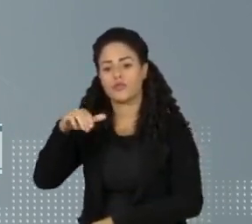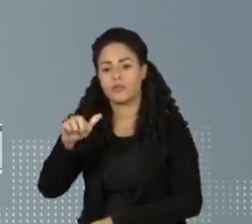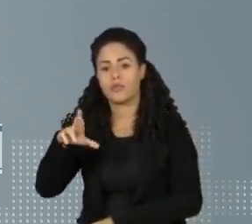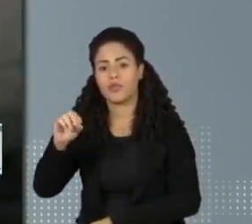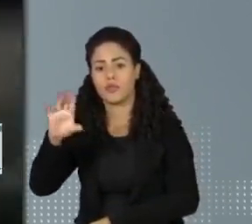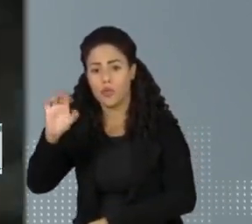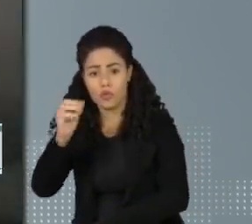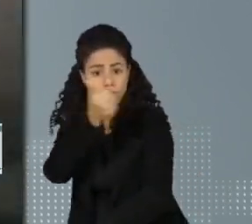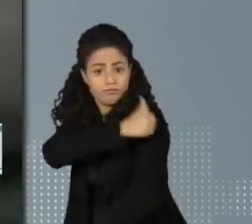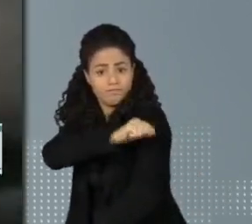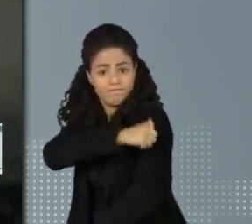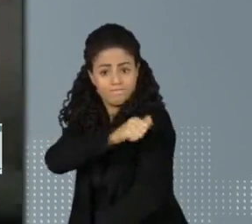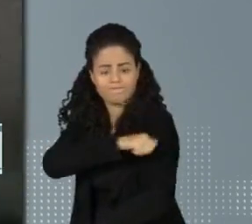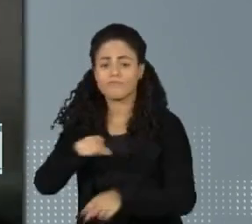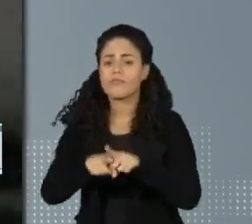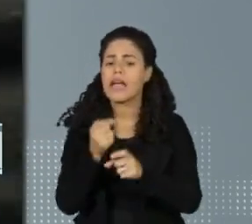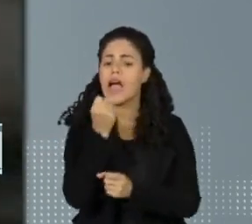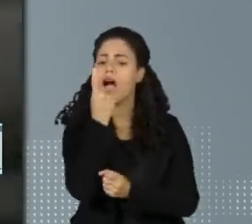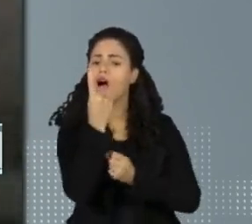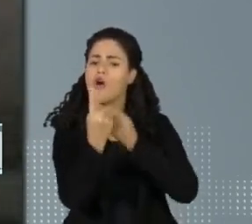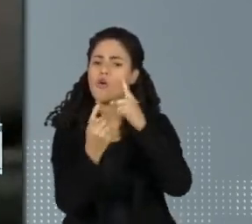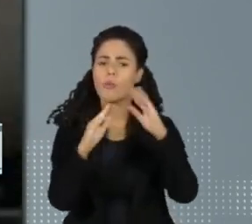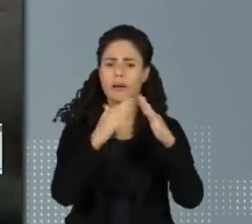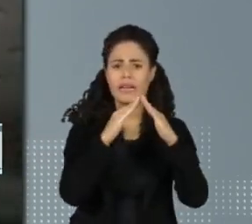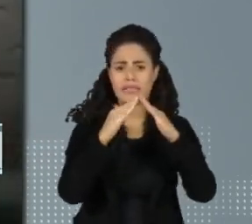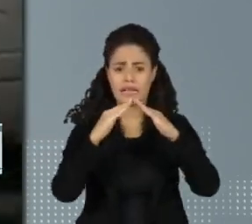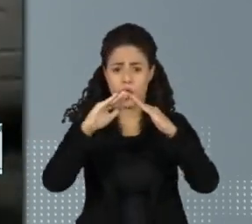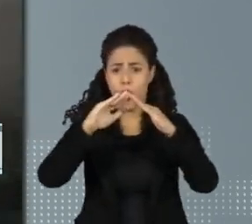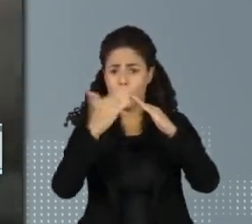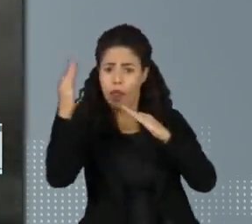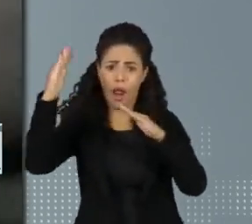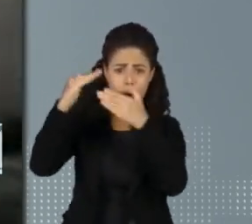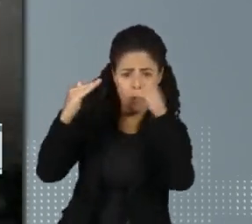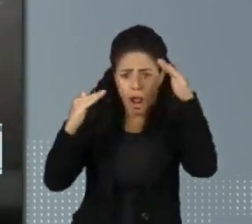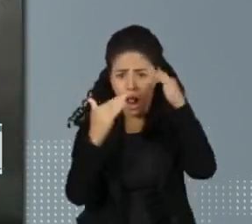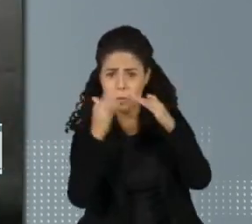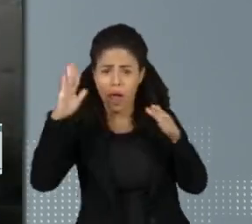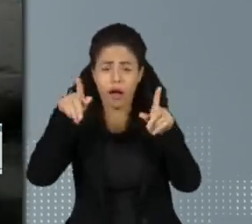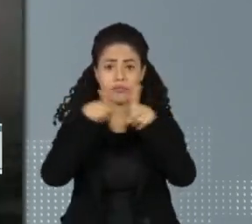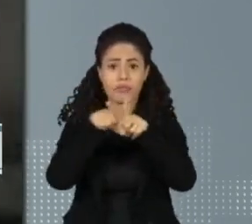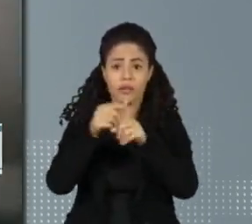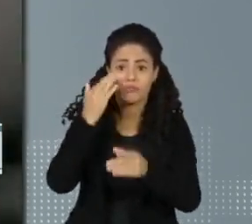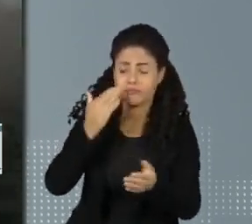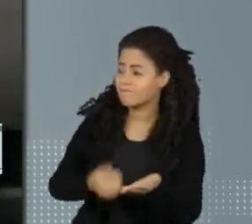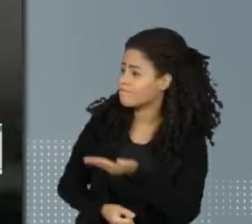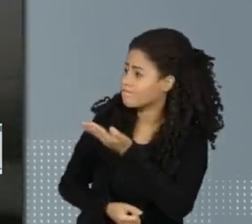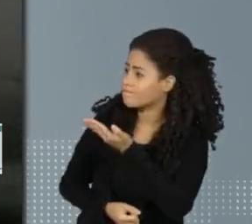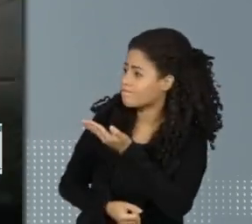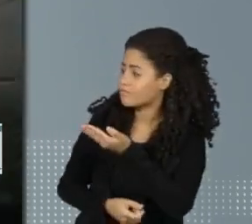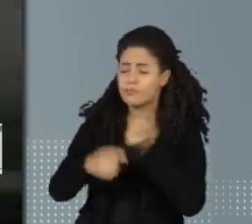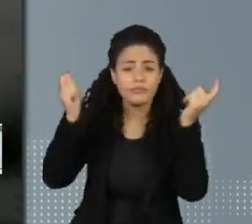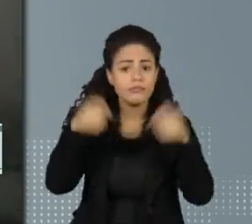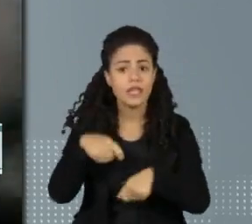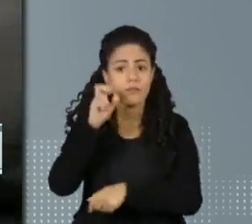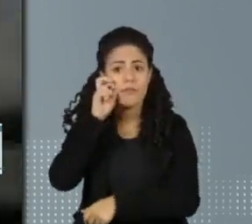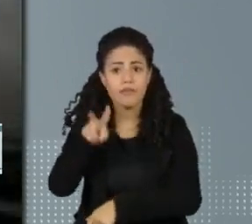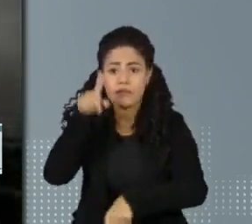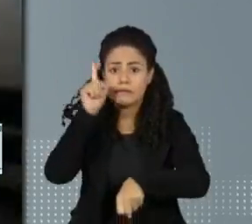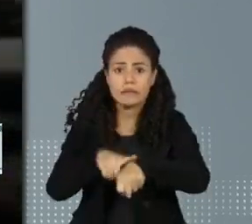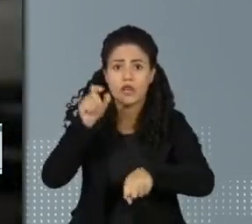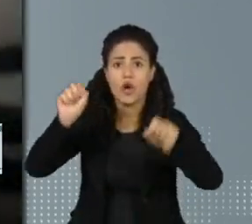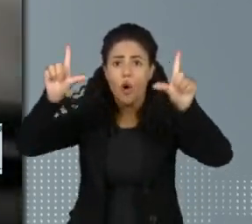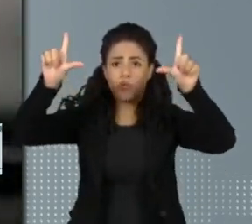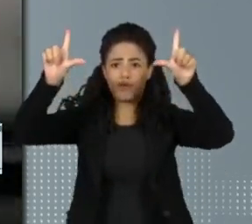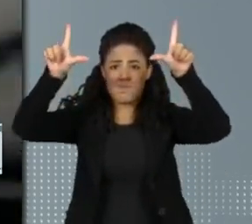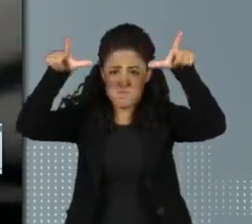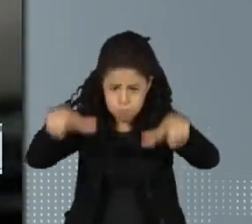Rio de Janeiro. Algumas casas tiveram o telhado danificado. Neste flagrante, é possível ver o momento em que uma placa